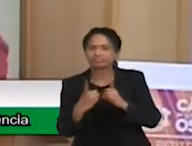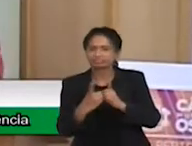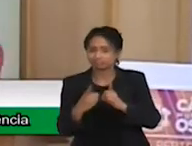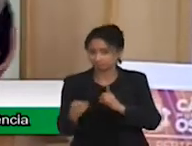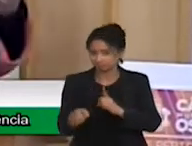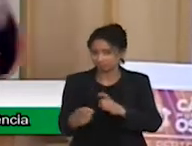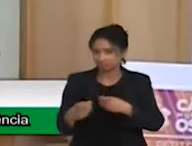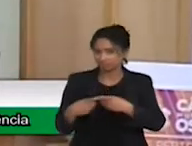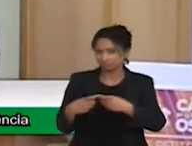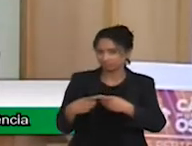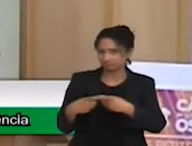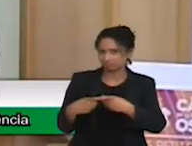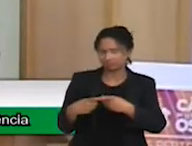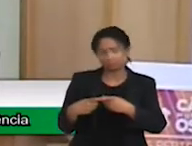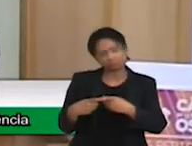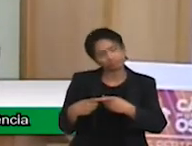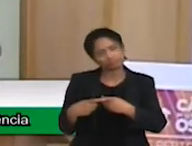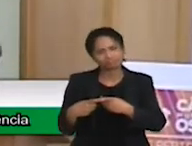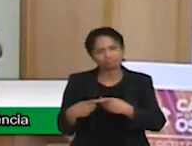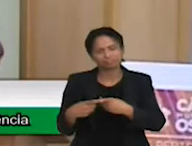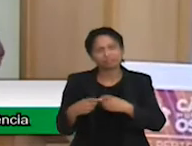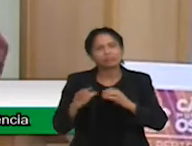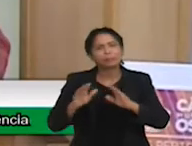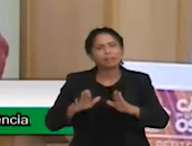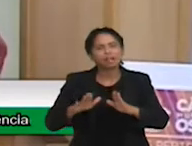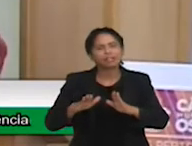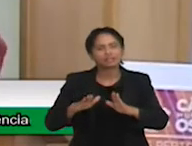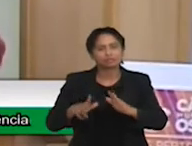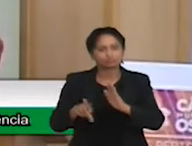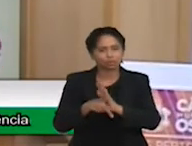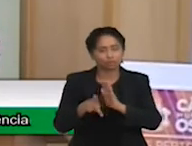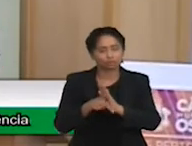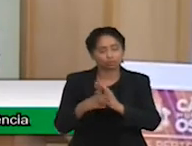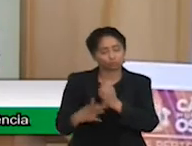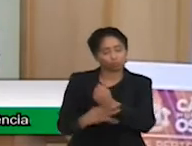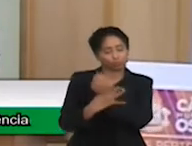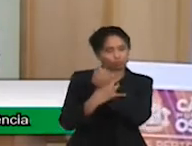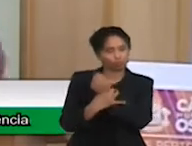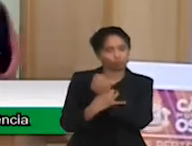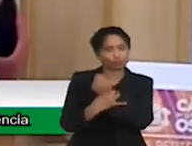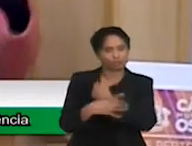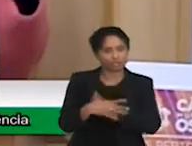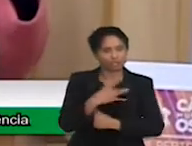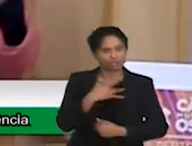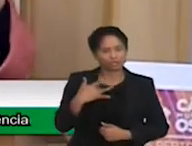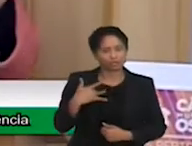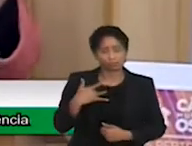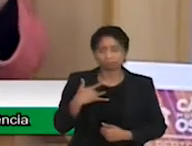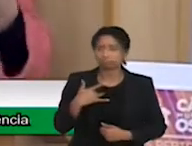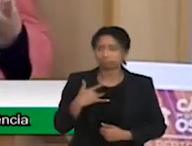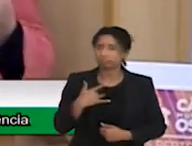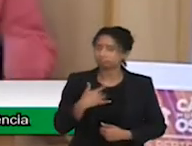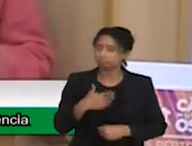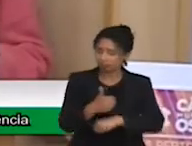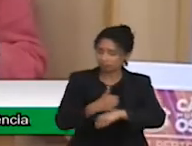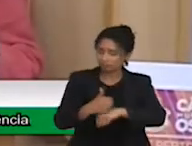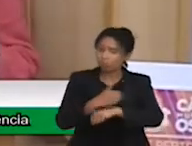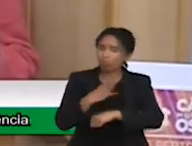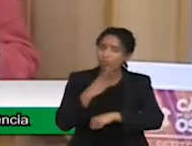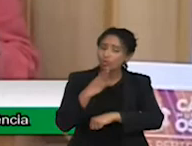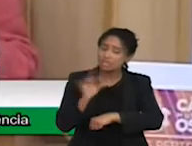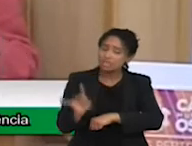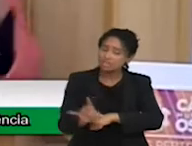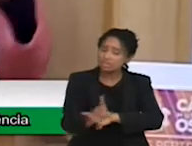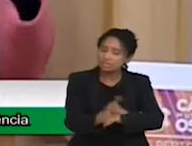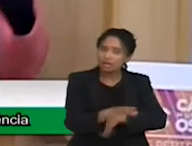tinha também um convênio com a saúde, nós tínhamos médicos, tinha um neurologista que conhecia cada um dos alunos,